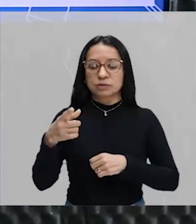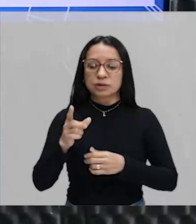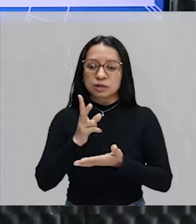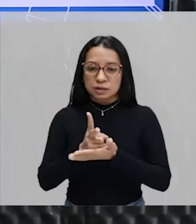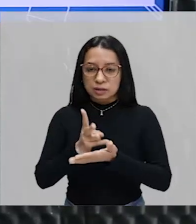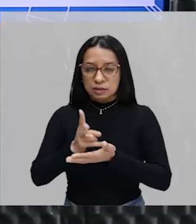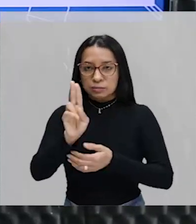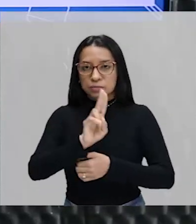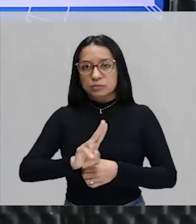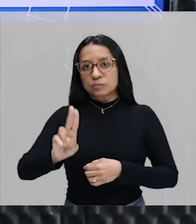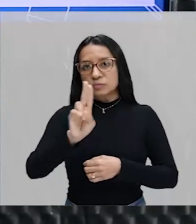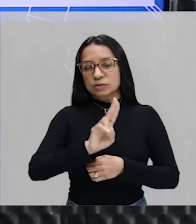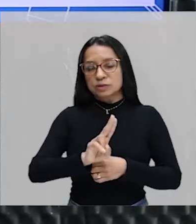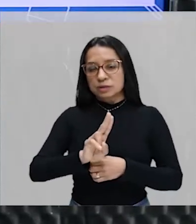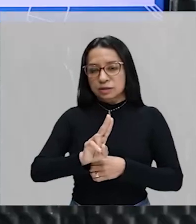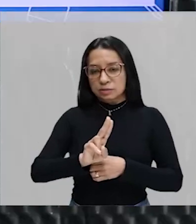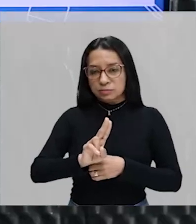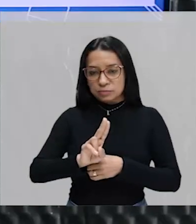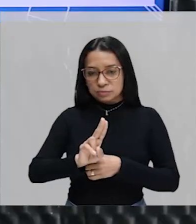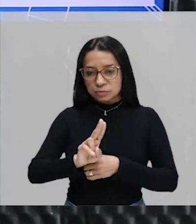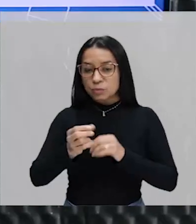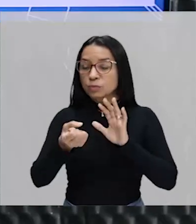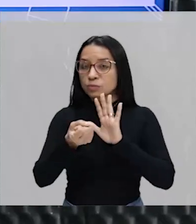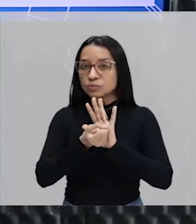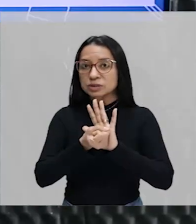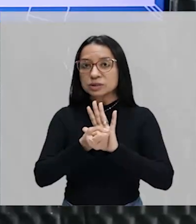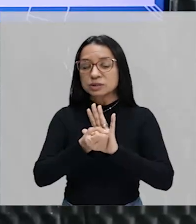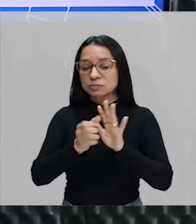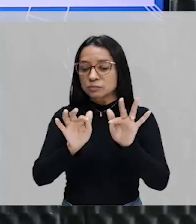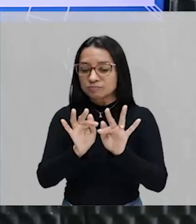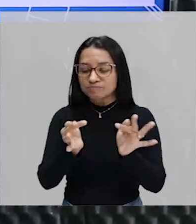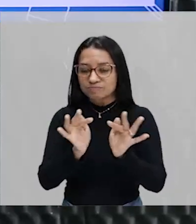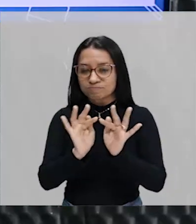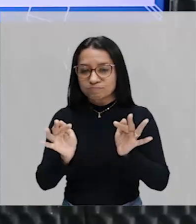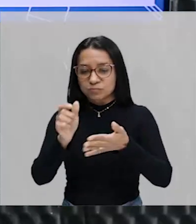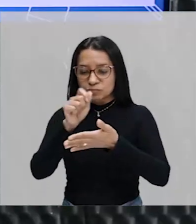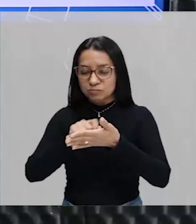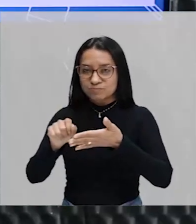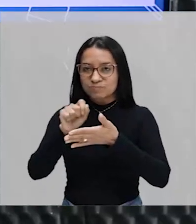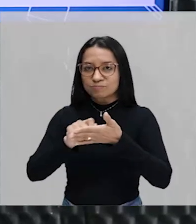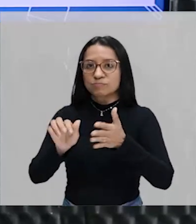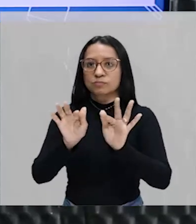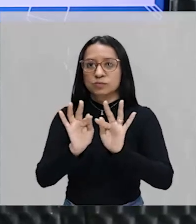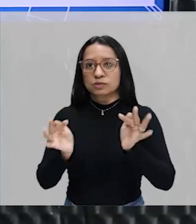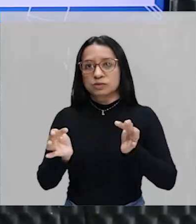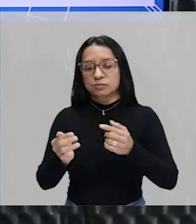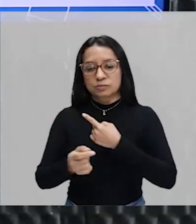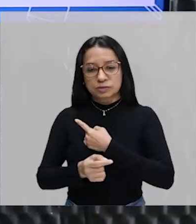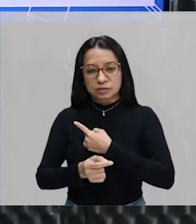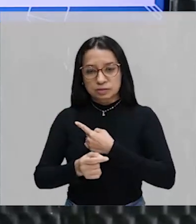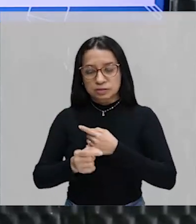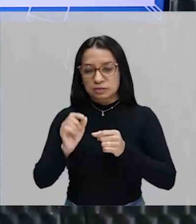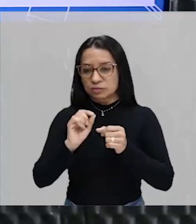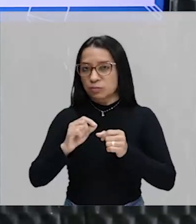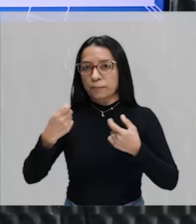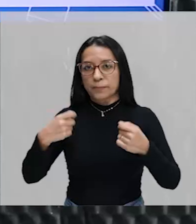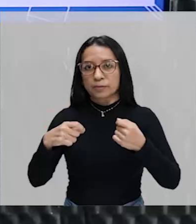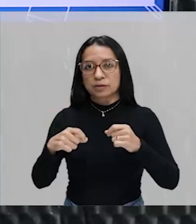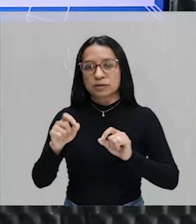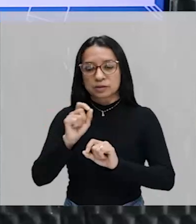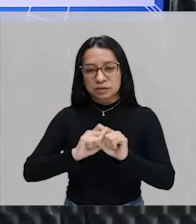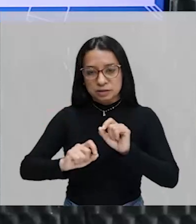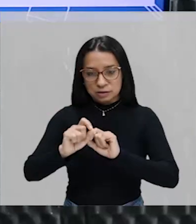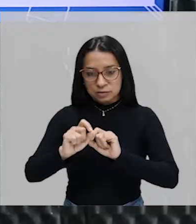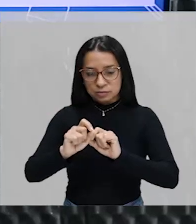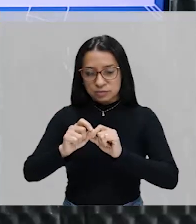sempre usamos a simbologia mais simples, a escrita mais simples, tá? E nesse caso, não se faz necessário colocar